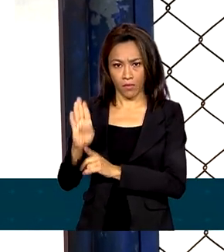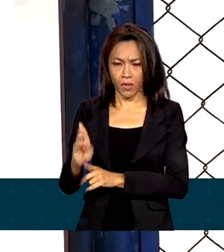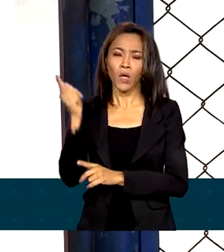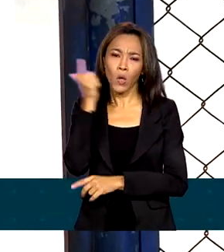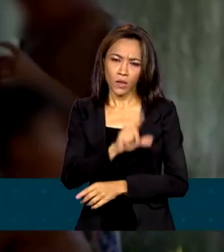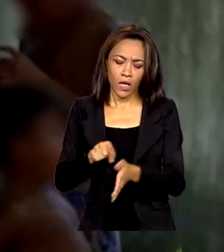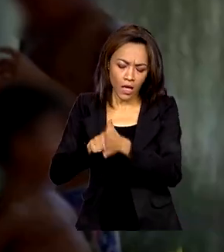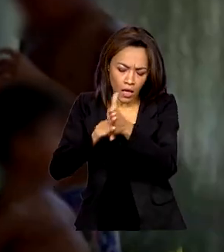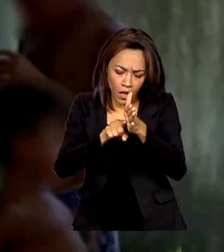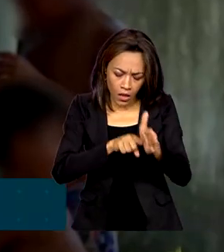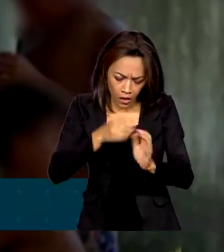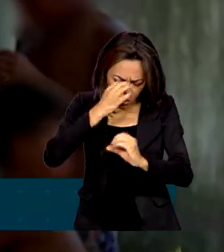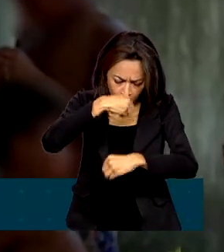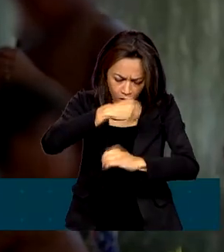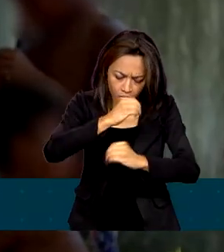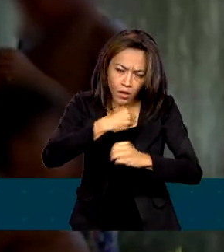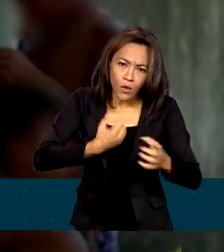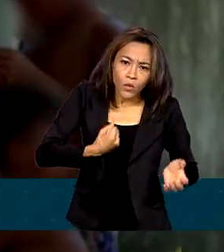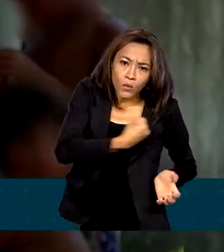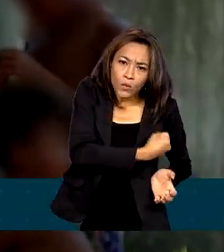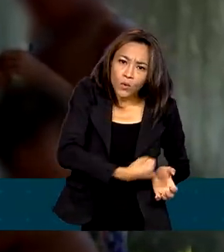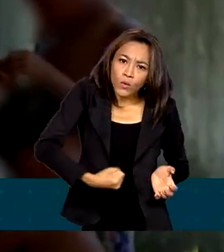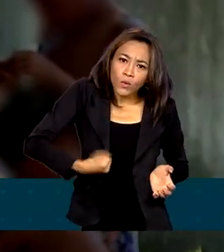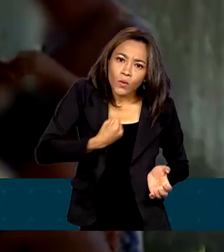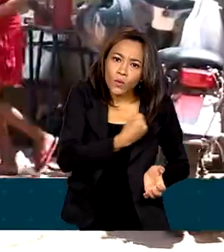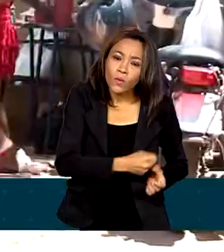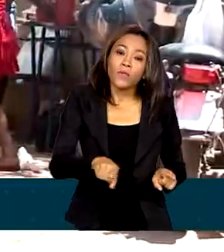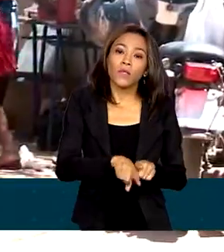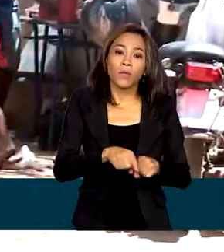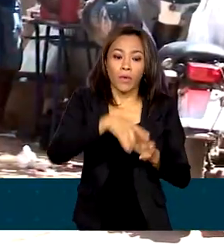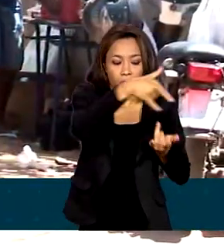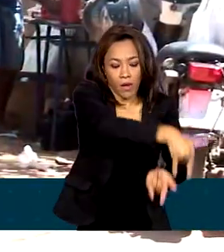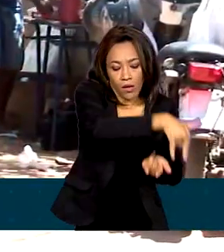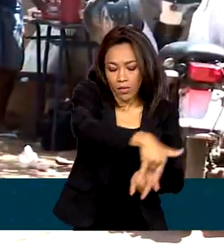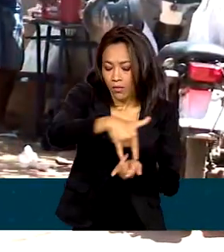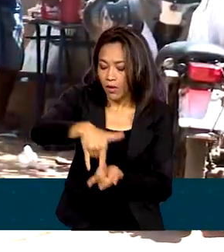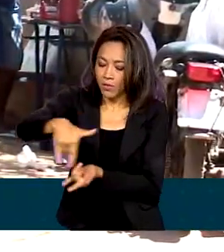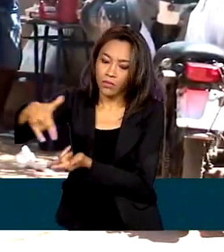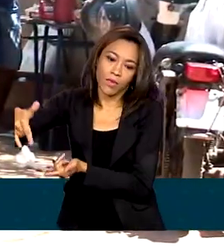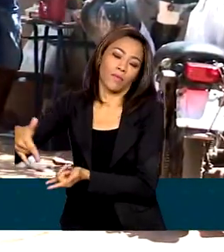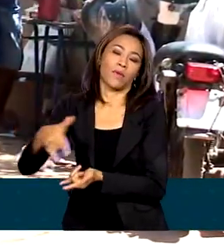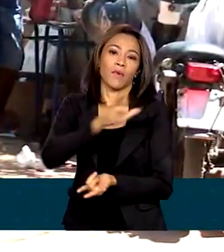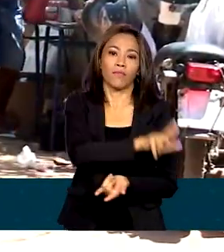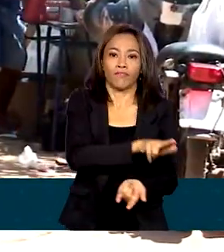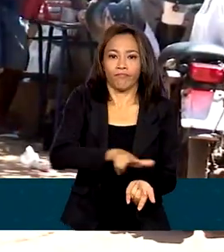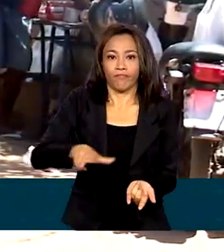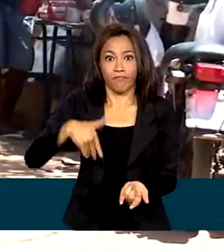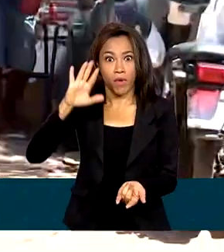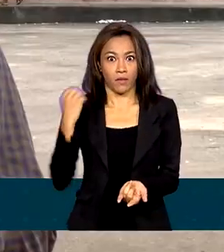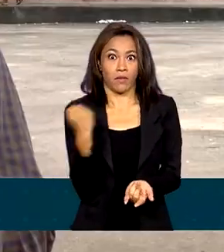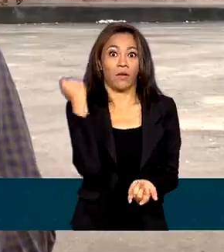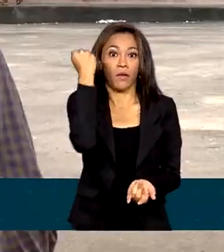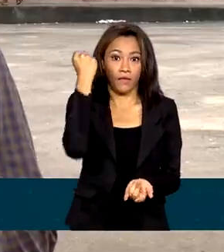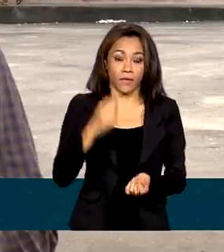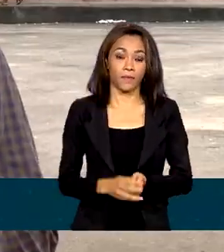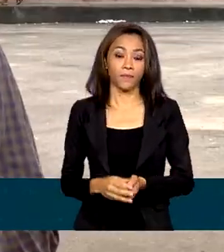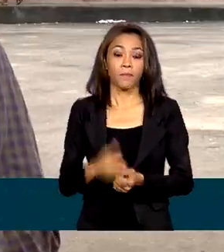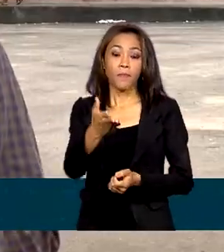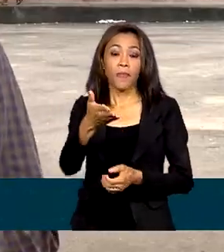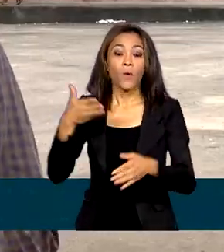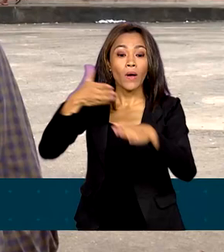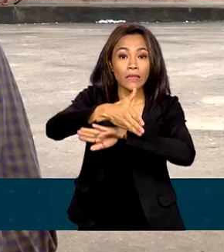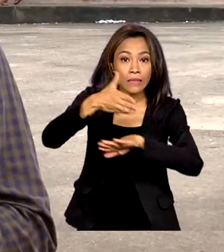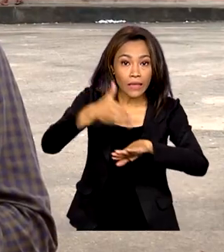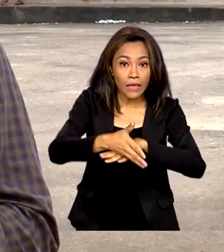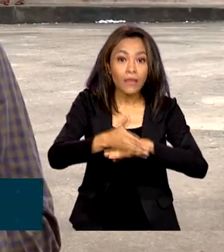laboratoriais, ultrassonografias, além de leitos para a estabilização de pacientes mais graves. O acesso ao